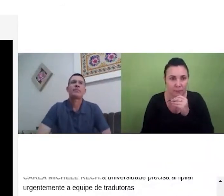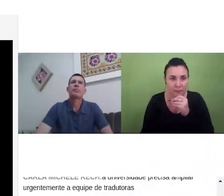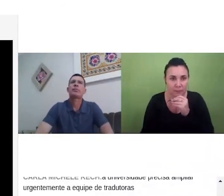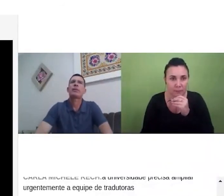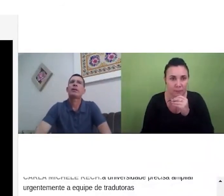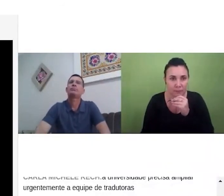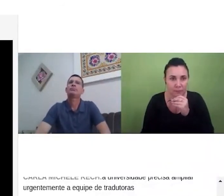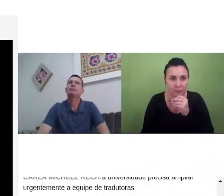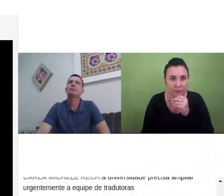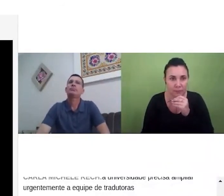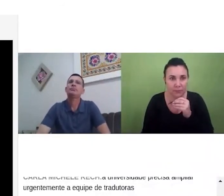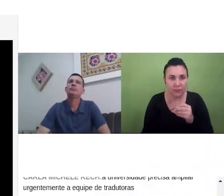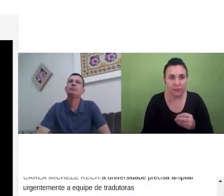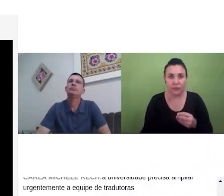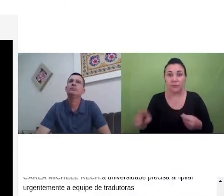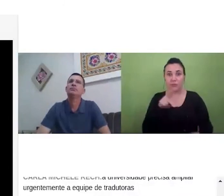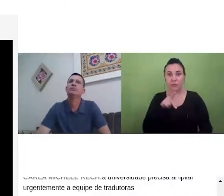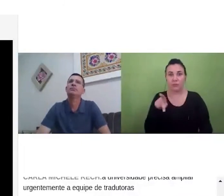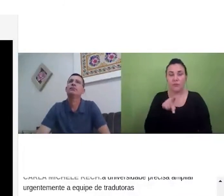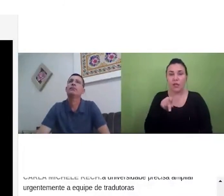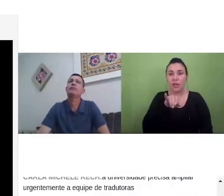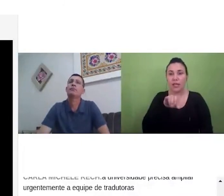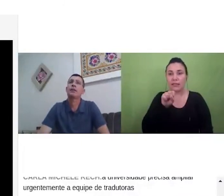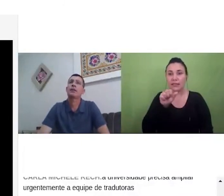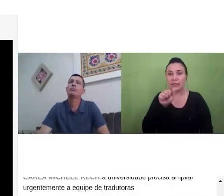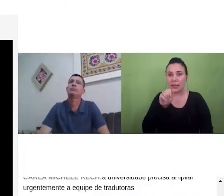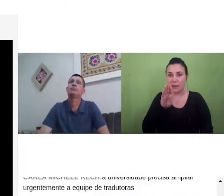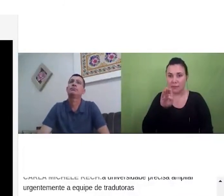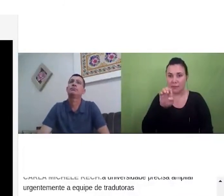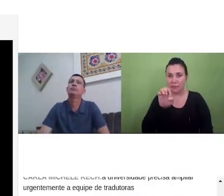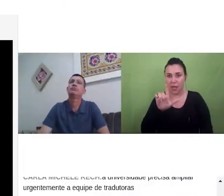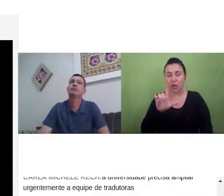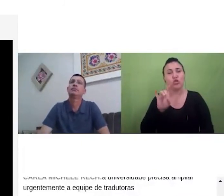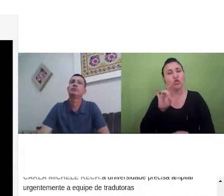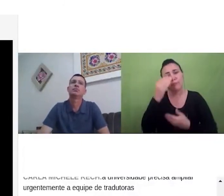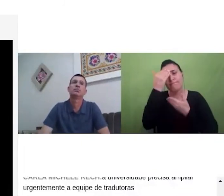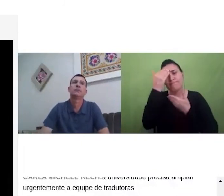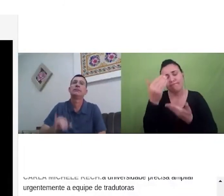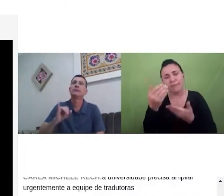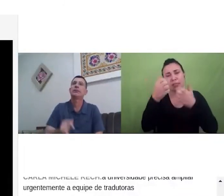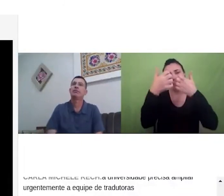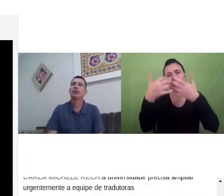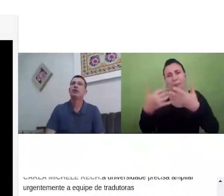o professor Isabel também comenta que só temos a agradecer pela explicação